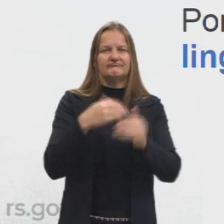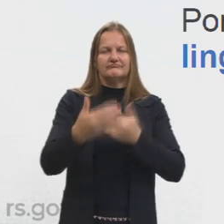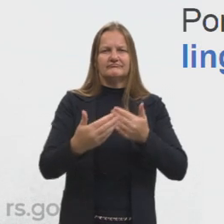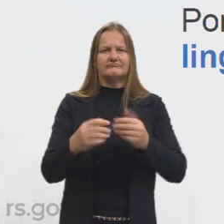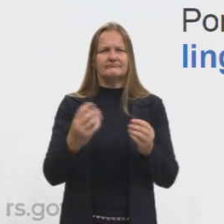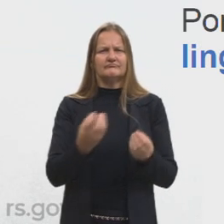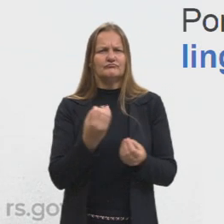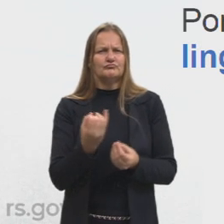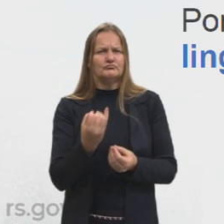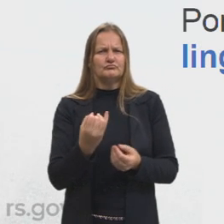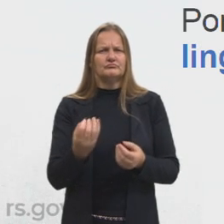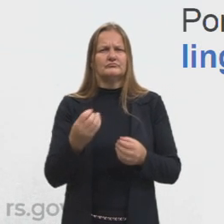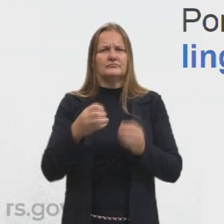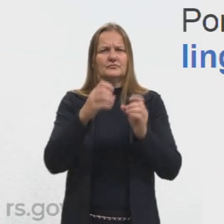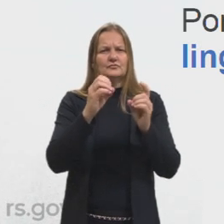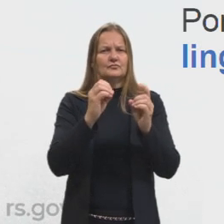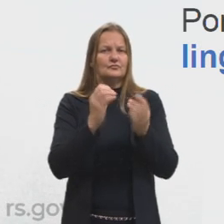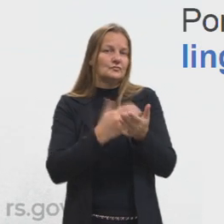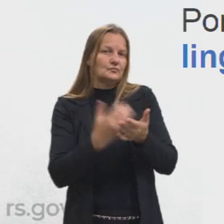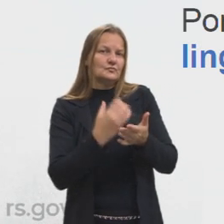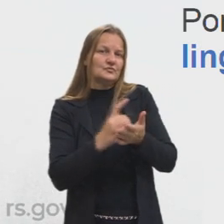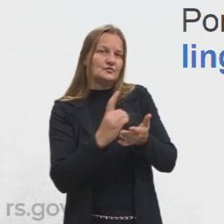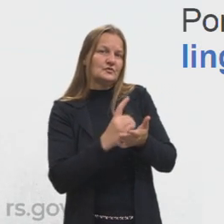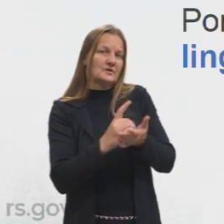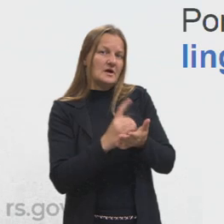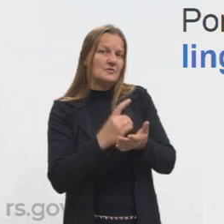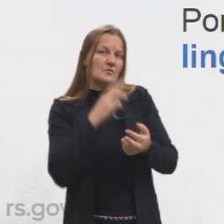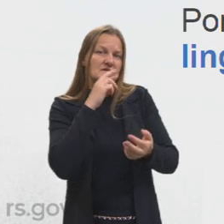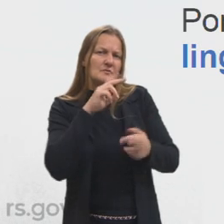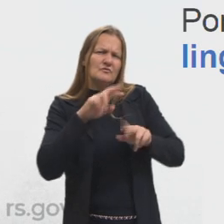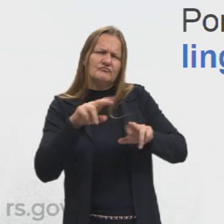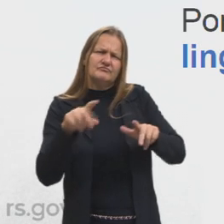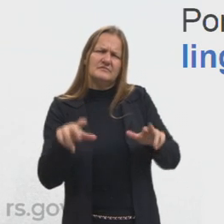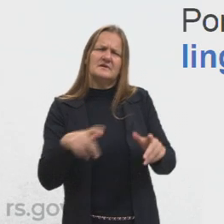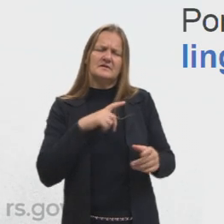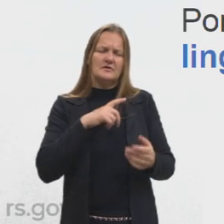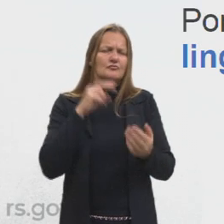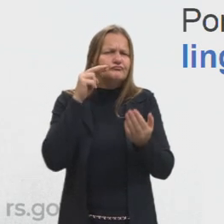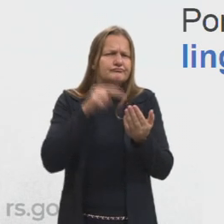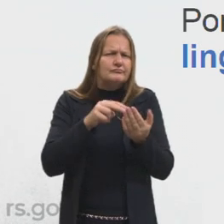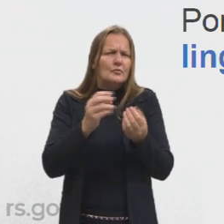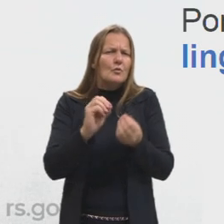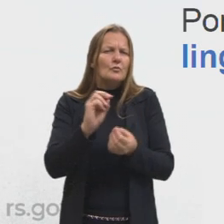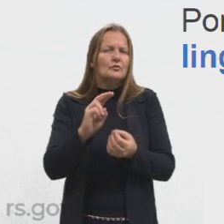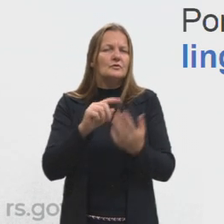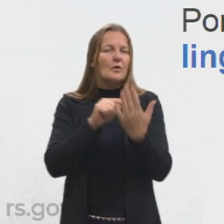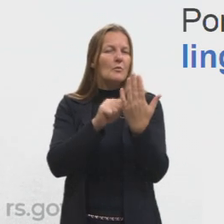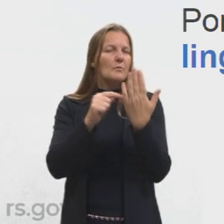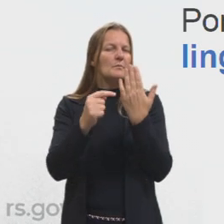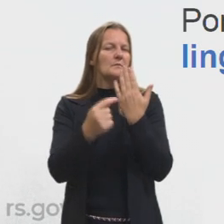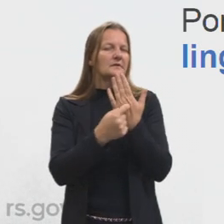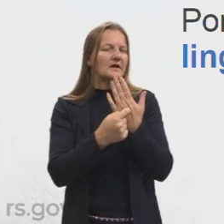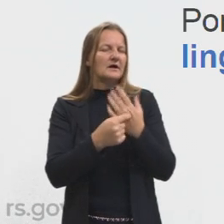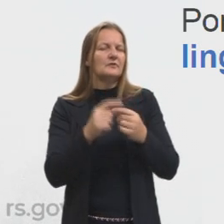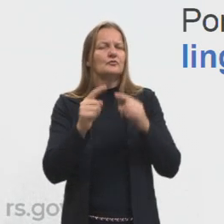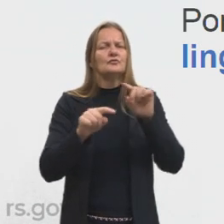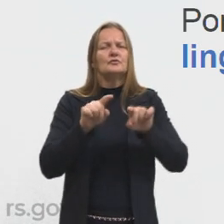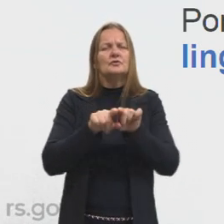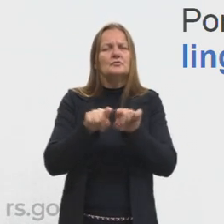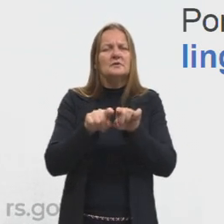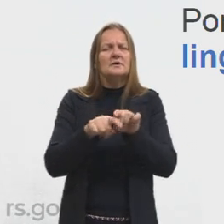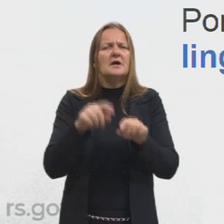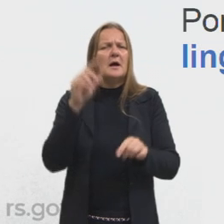aparecem nos dicionários. Por esse motivo, ela recorre ao uso das figuras e vícios de linguagem